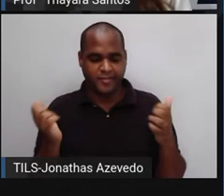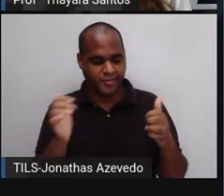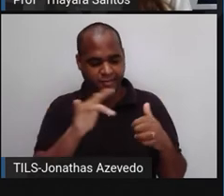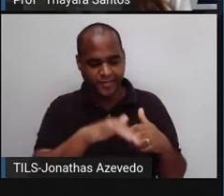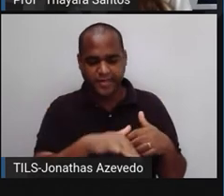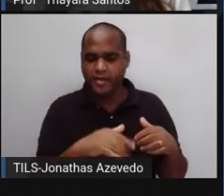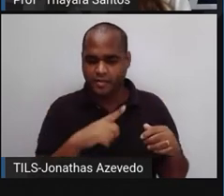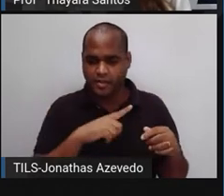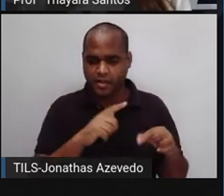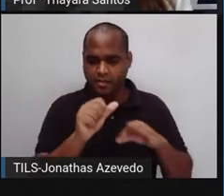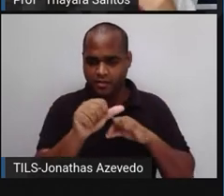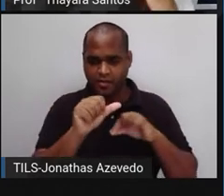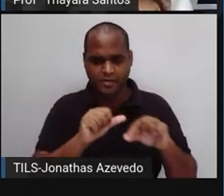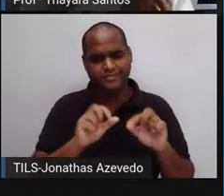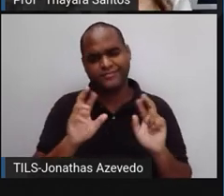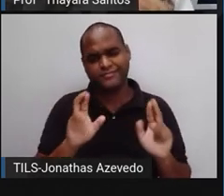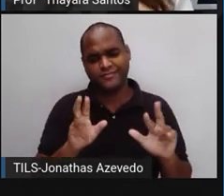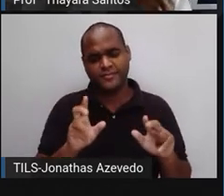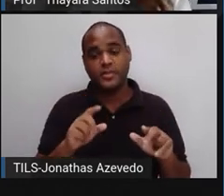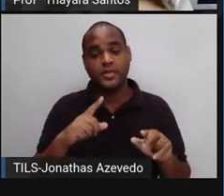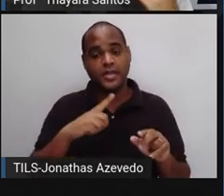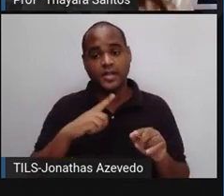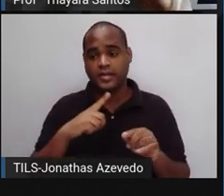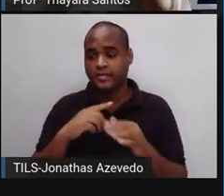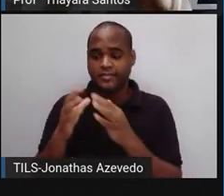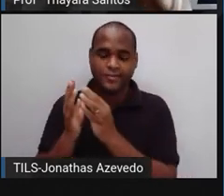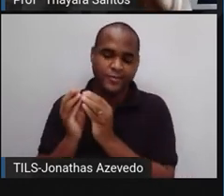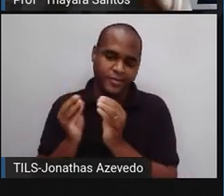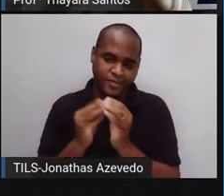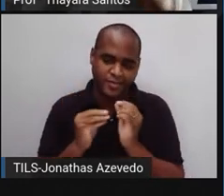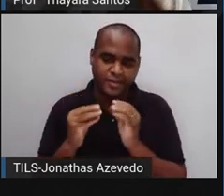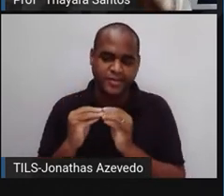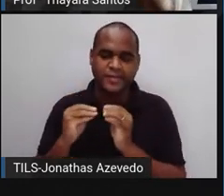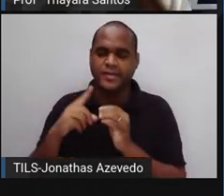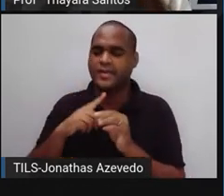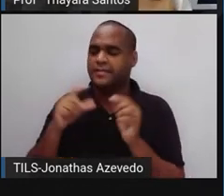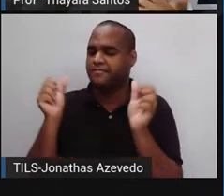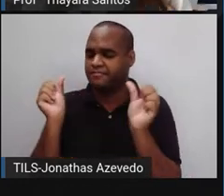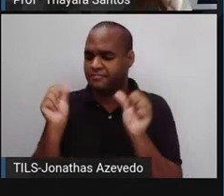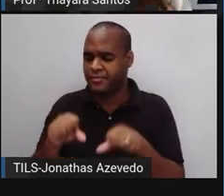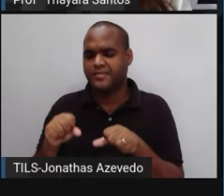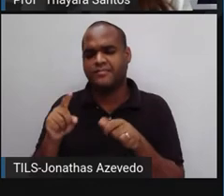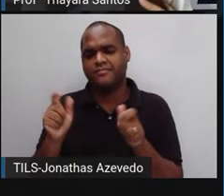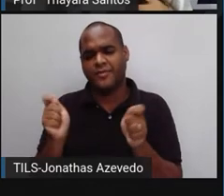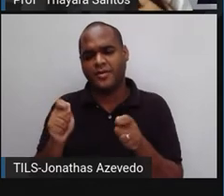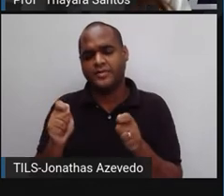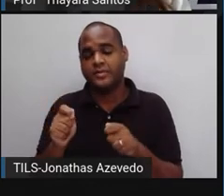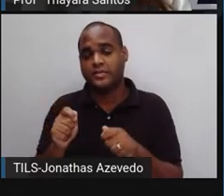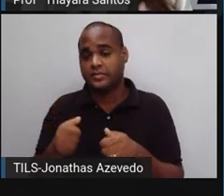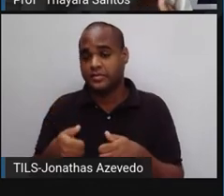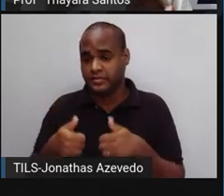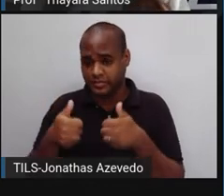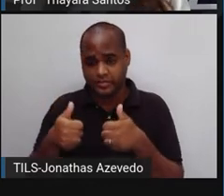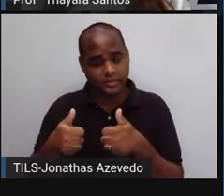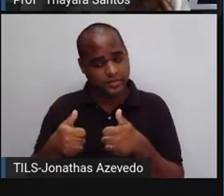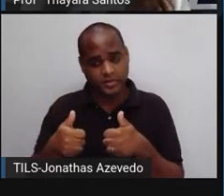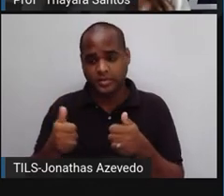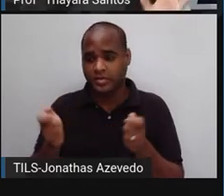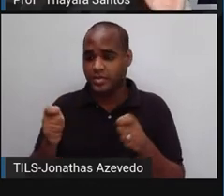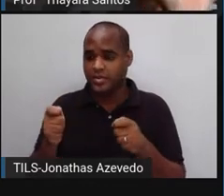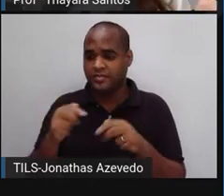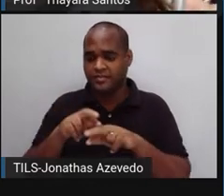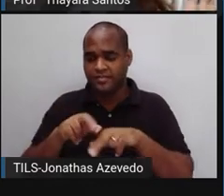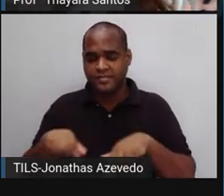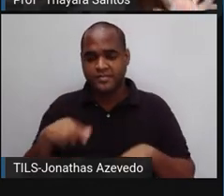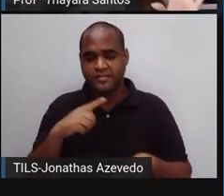Porque eles acabam, nesse processo de decomposição, liberando coisas que são tóxicas e não vão servir ali para adubar as plantas.